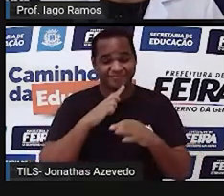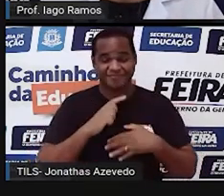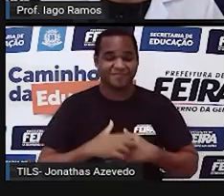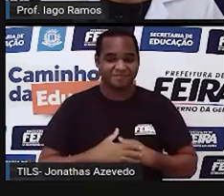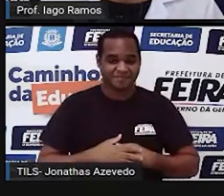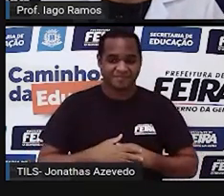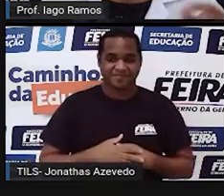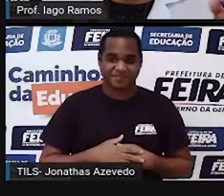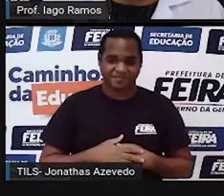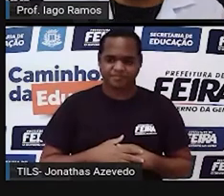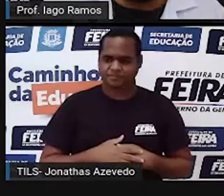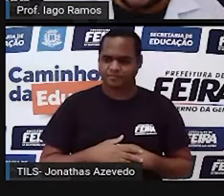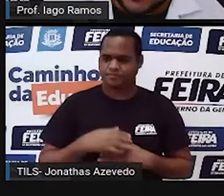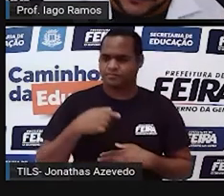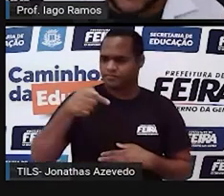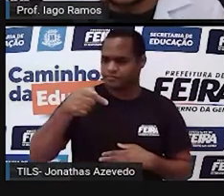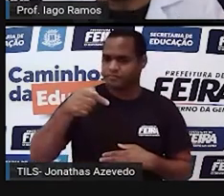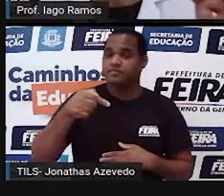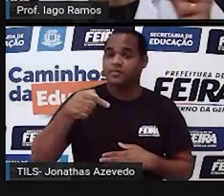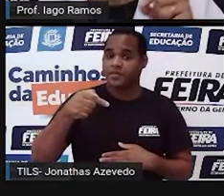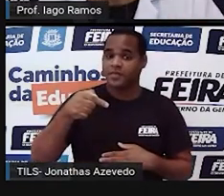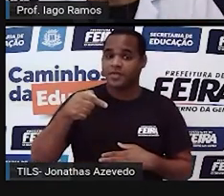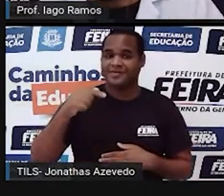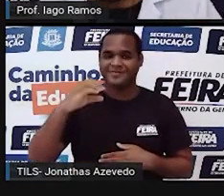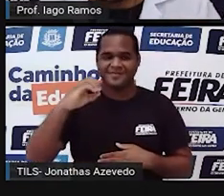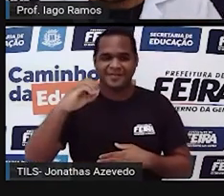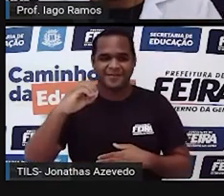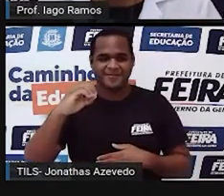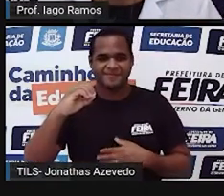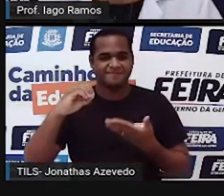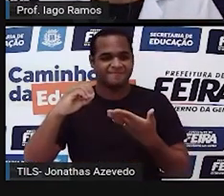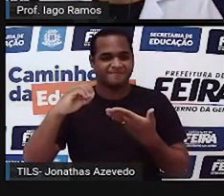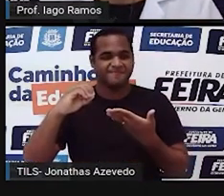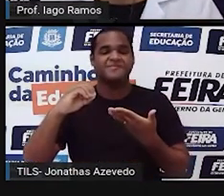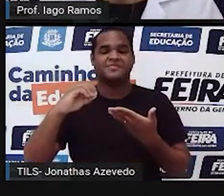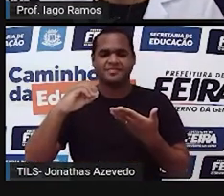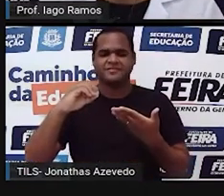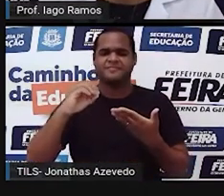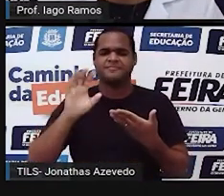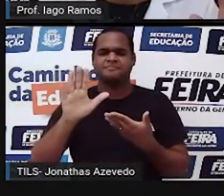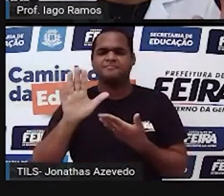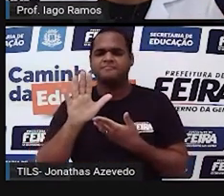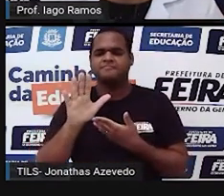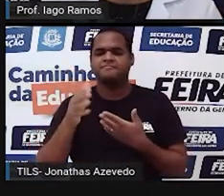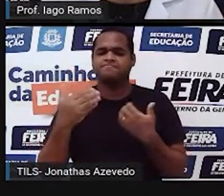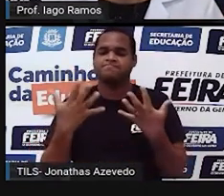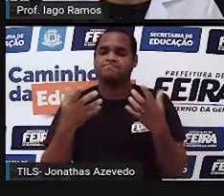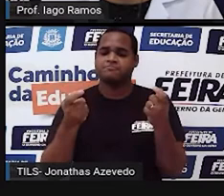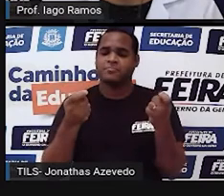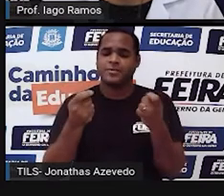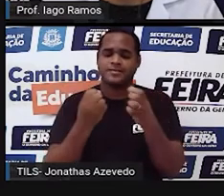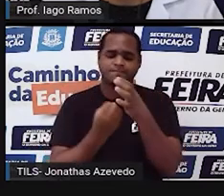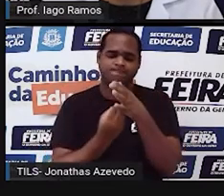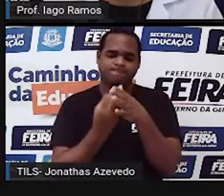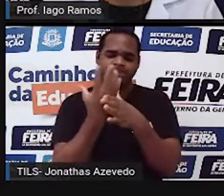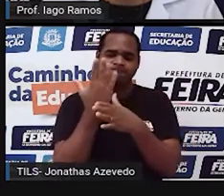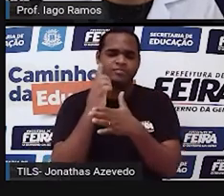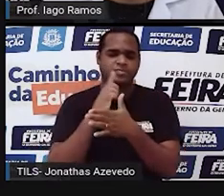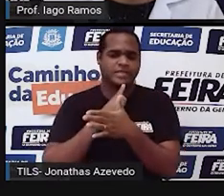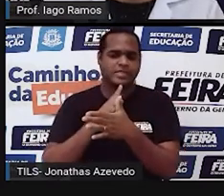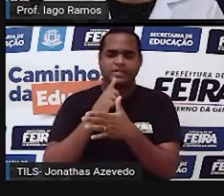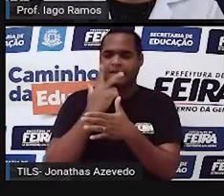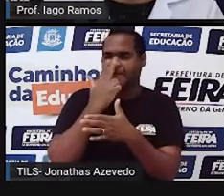algarismos ali é o 7 e o 0. Mas aí pode ter surgido talvez uma